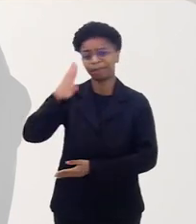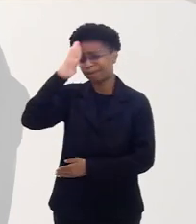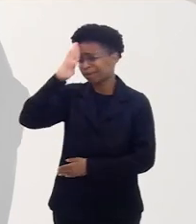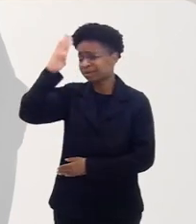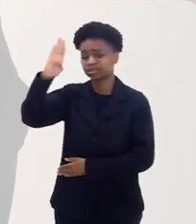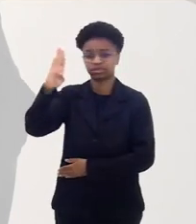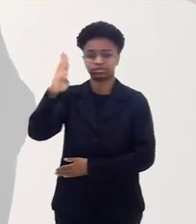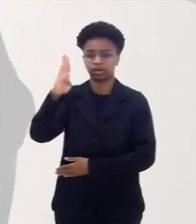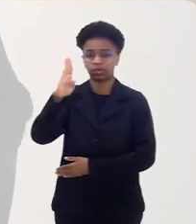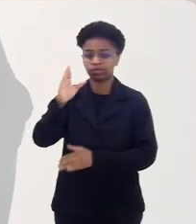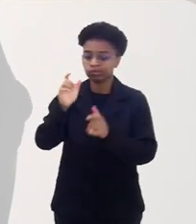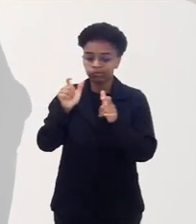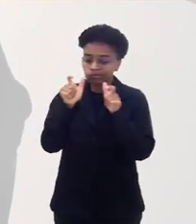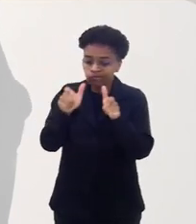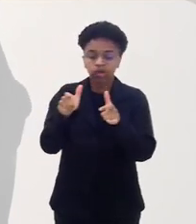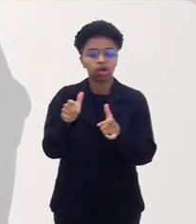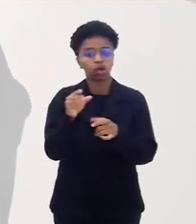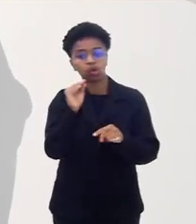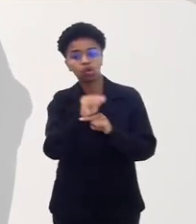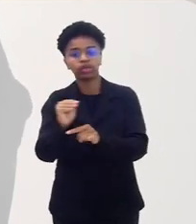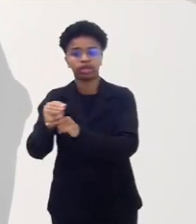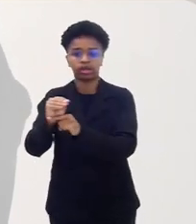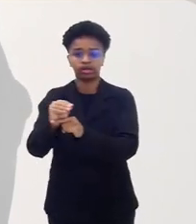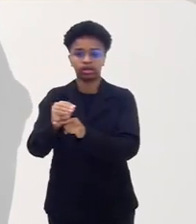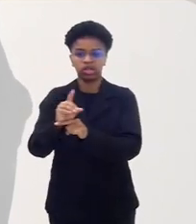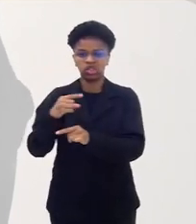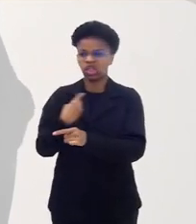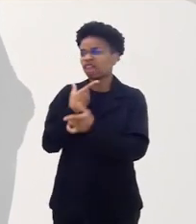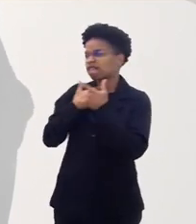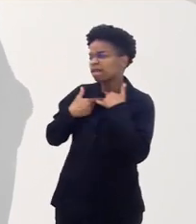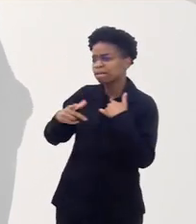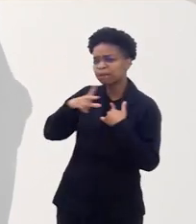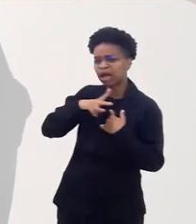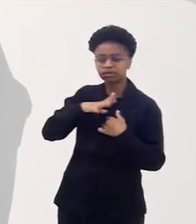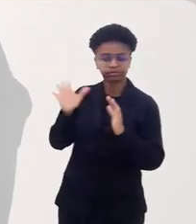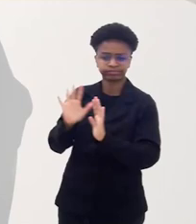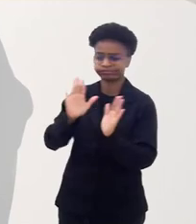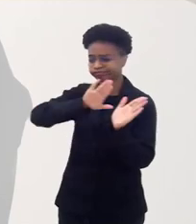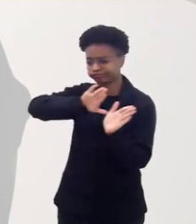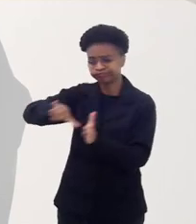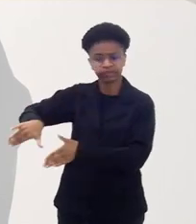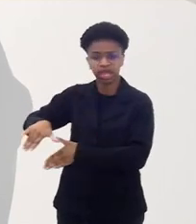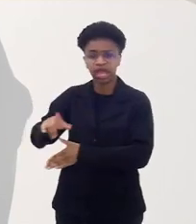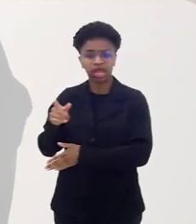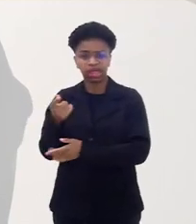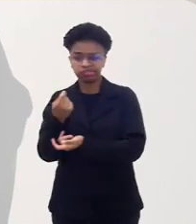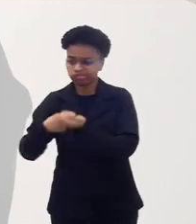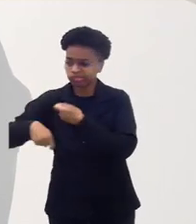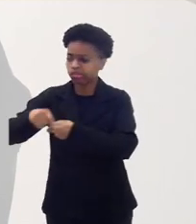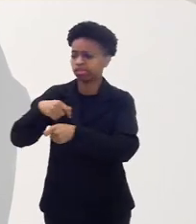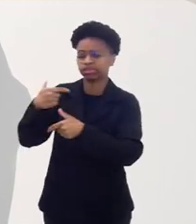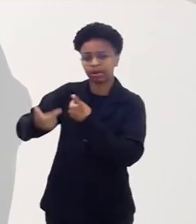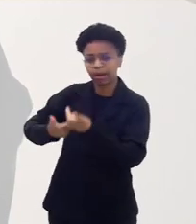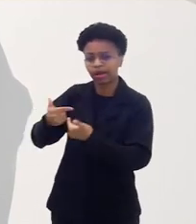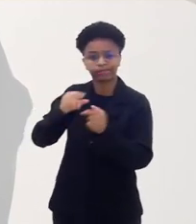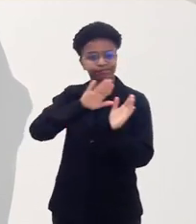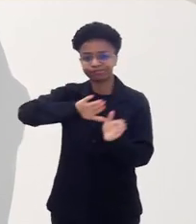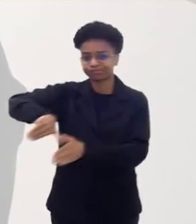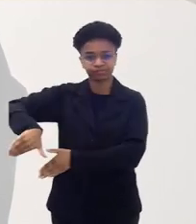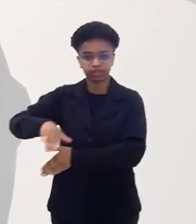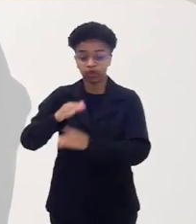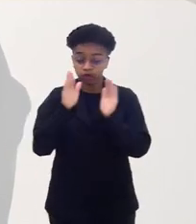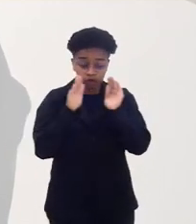acima de qualquer interesse, acima dos nossos interesses privados, acima dos nossos negócios, acima do nosso trabalho.